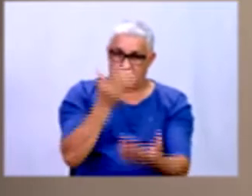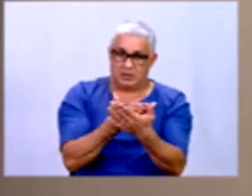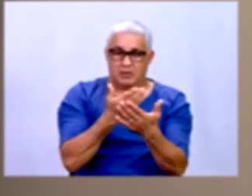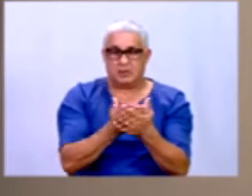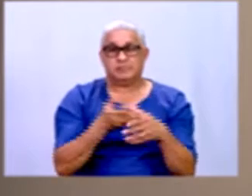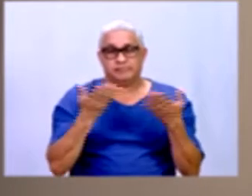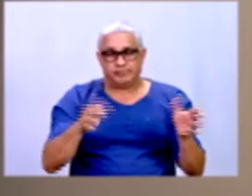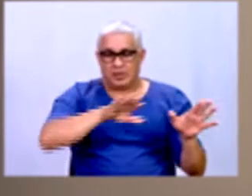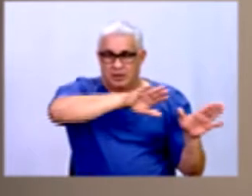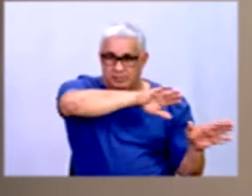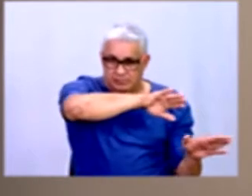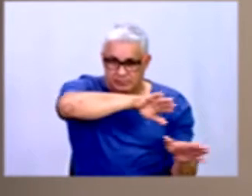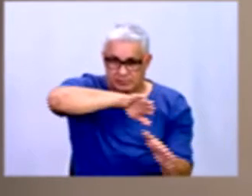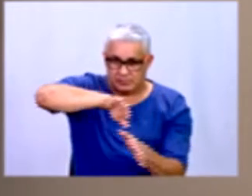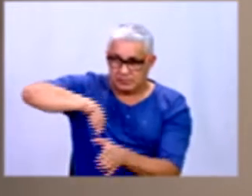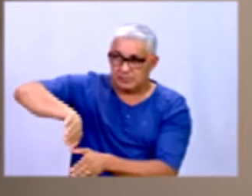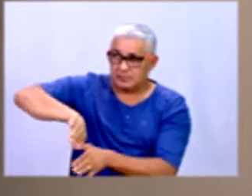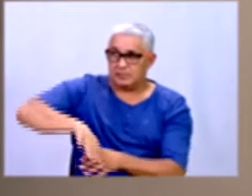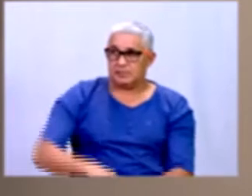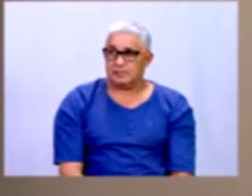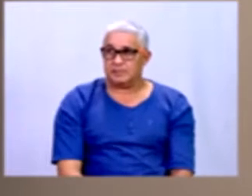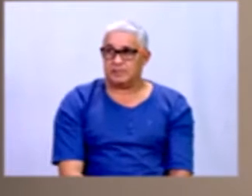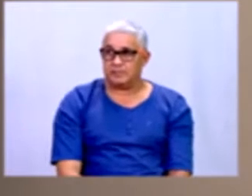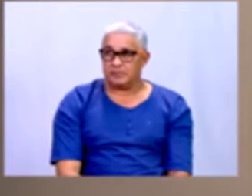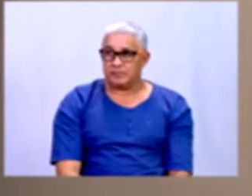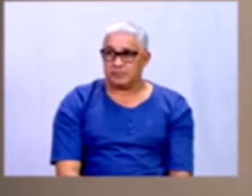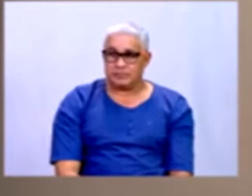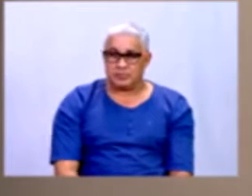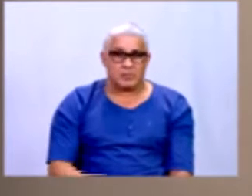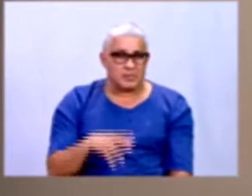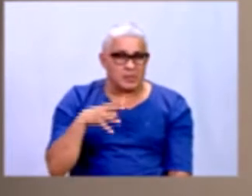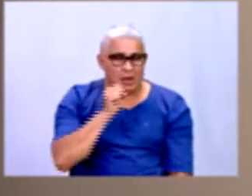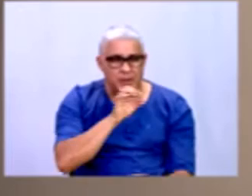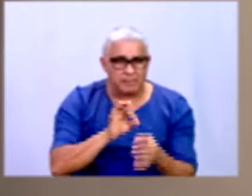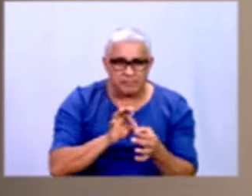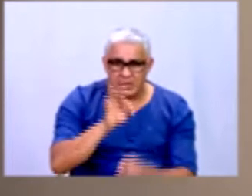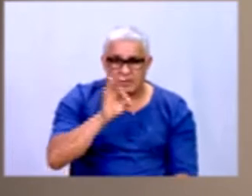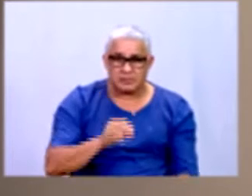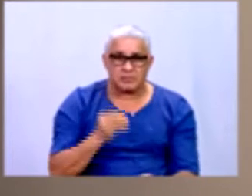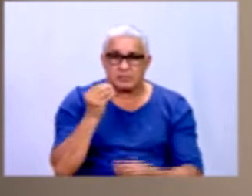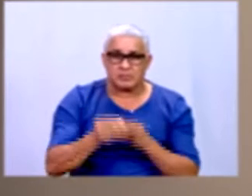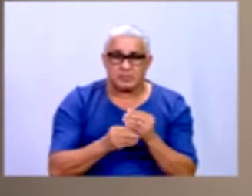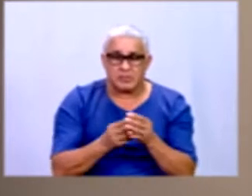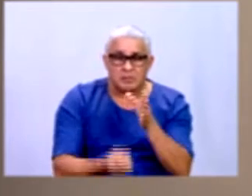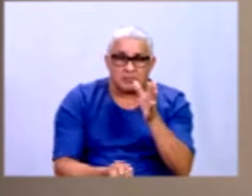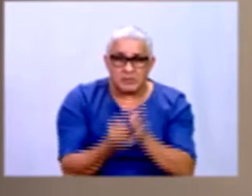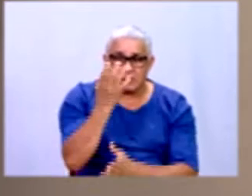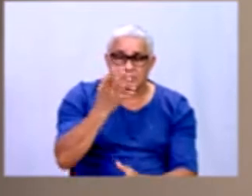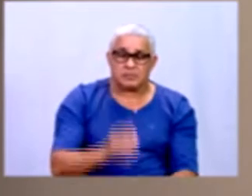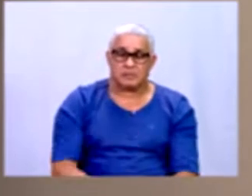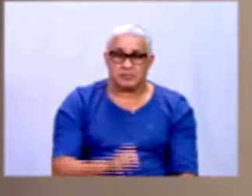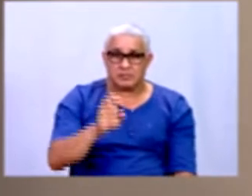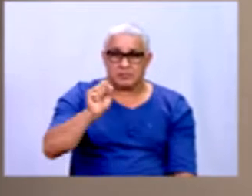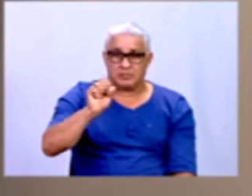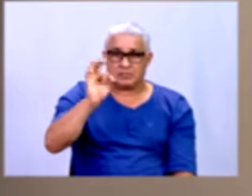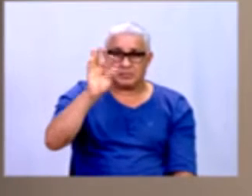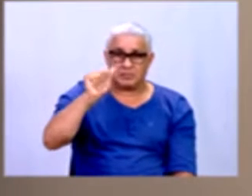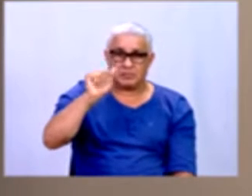vamos falar brevemente aqui como surgiu a estatística. Na verdade,